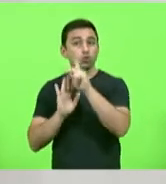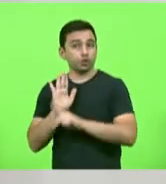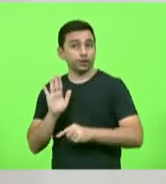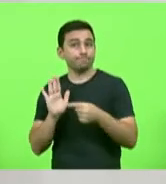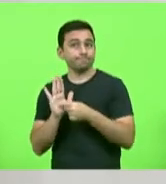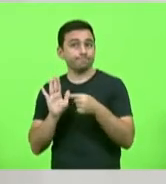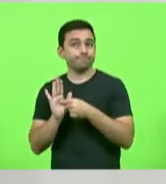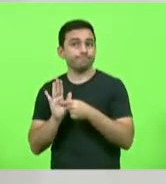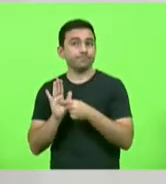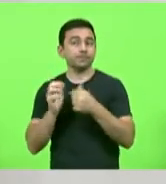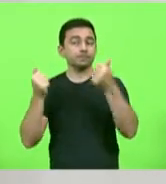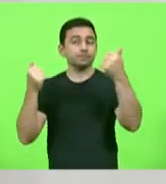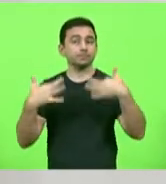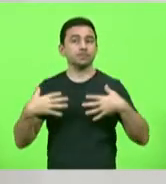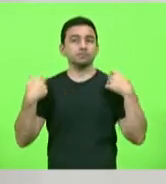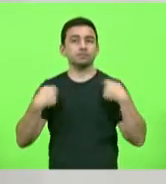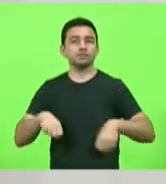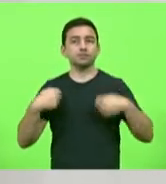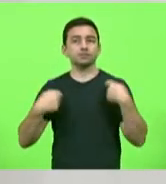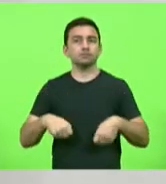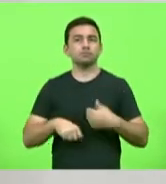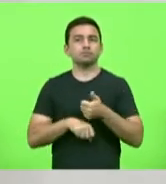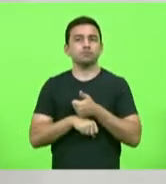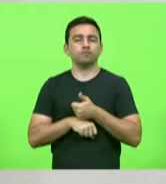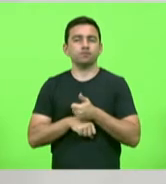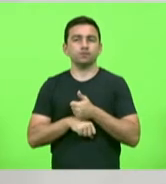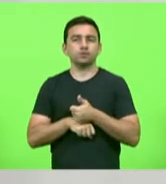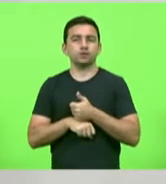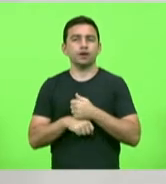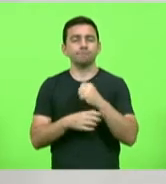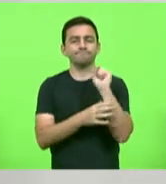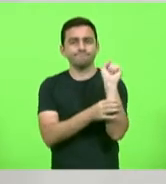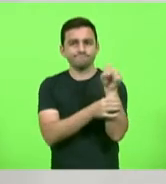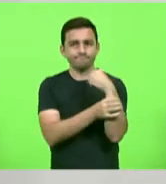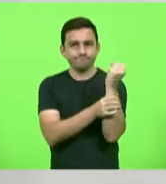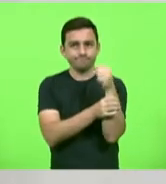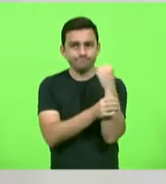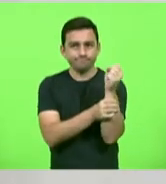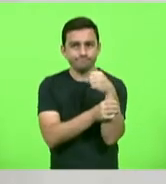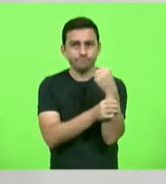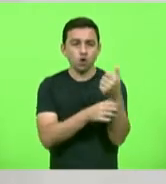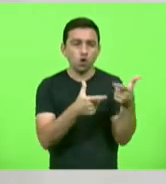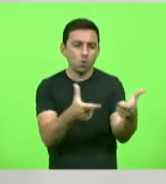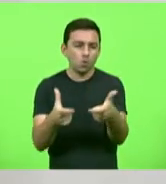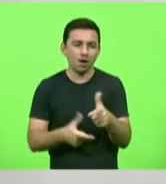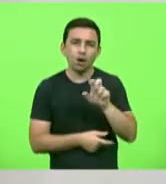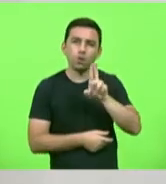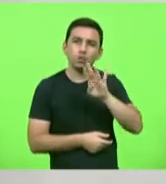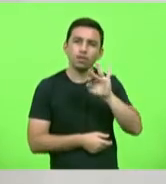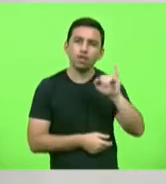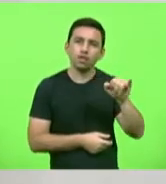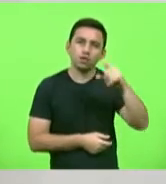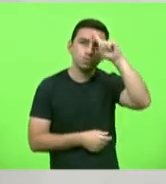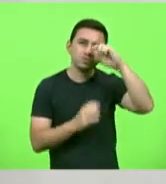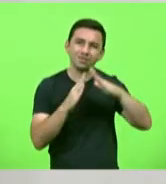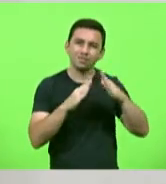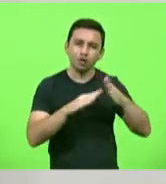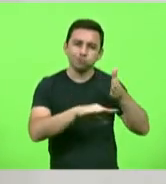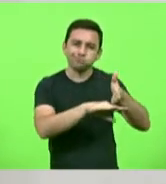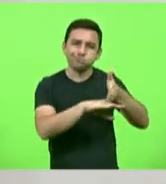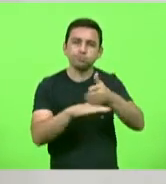sobre a necessidade do profissional de fisioterapia nos leitos de UTI dos hospitais catarinenses.